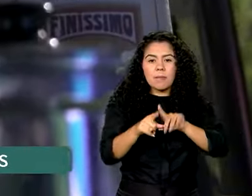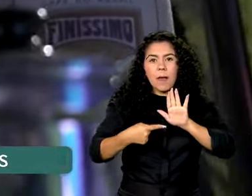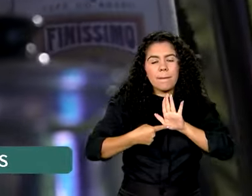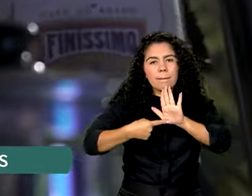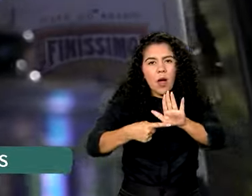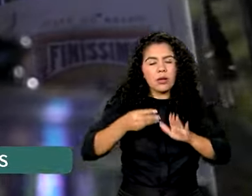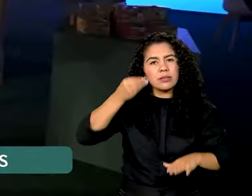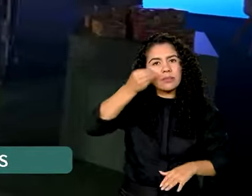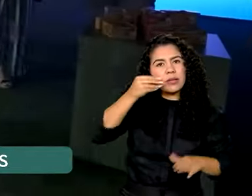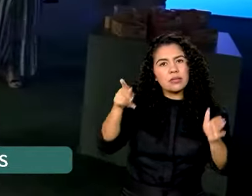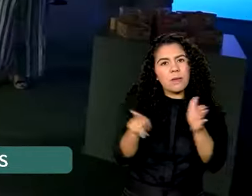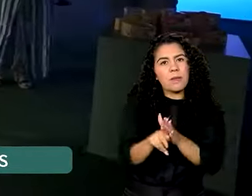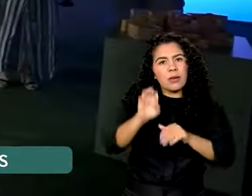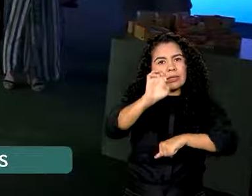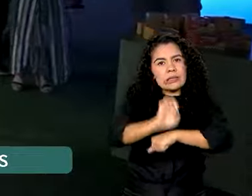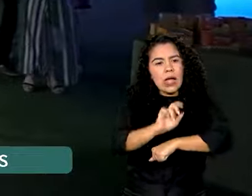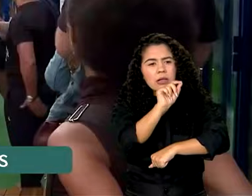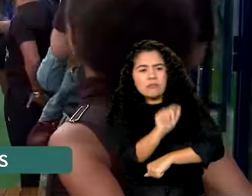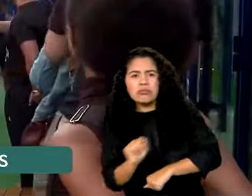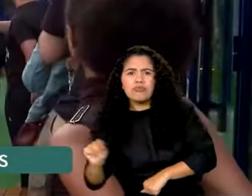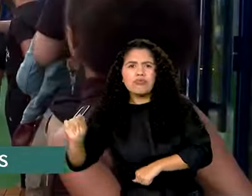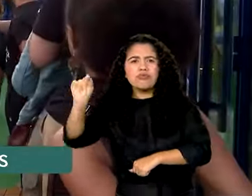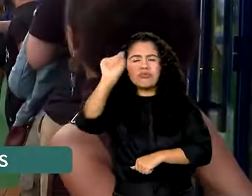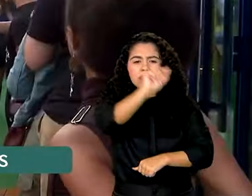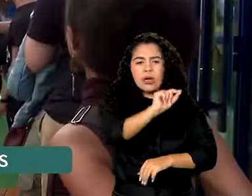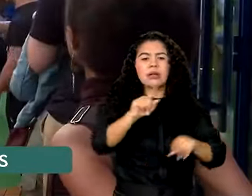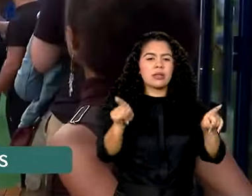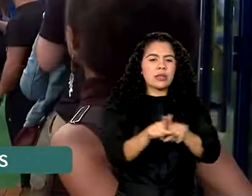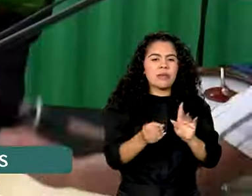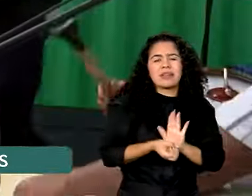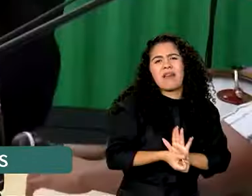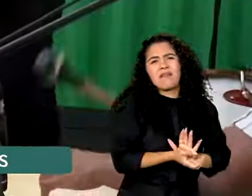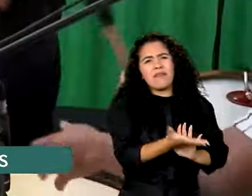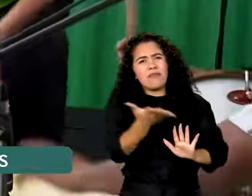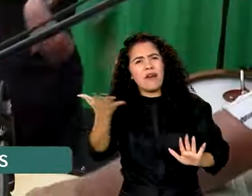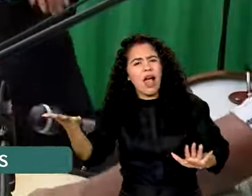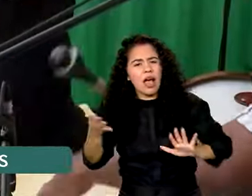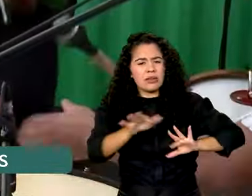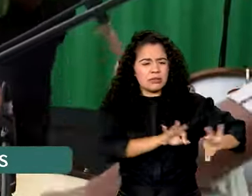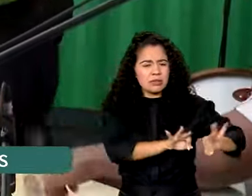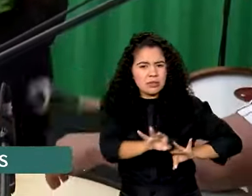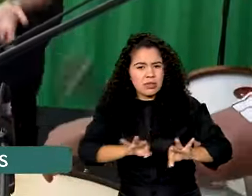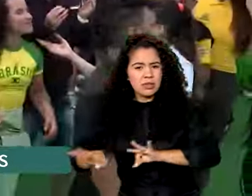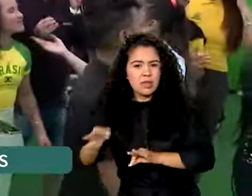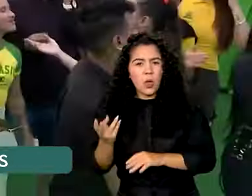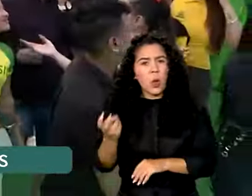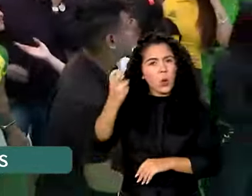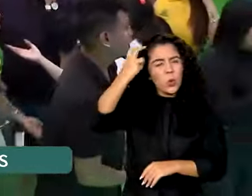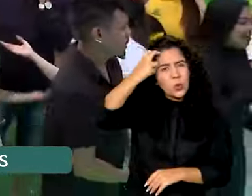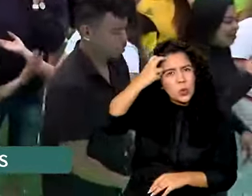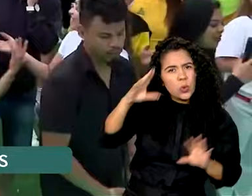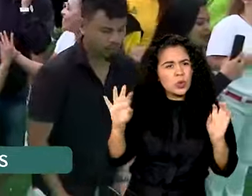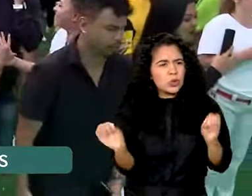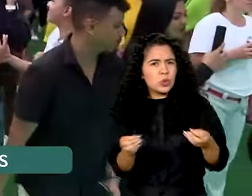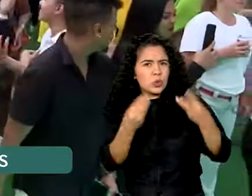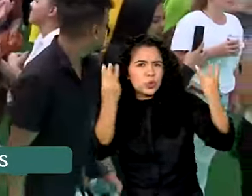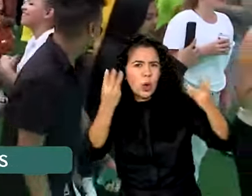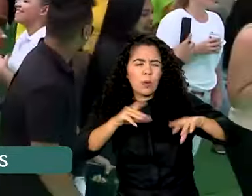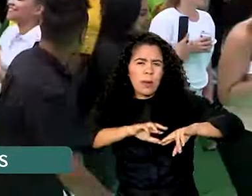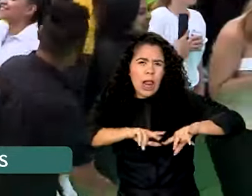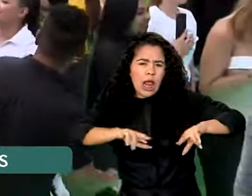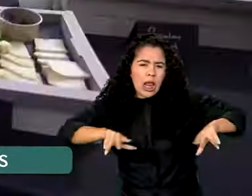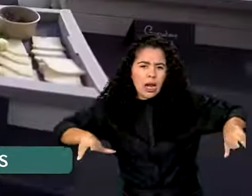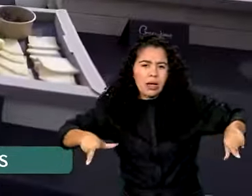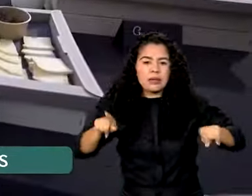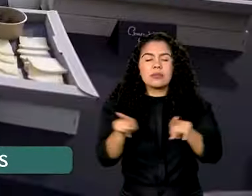de estados brasileiros, o local também vai contar com uma série de programações culturais, shows e outras atrações, além